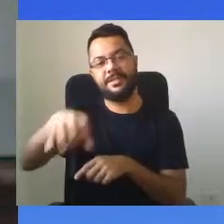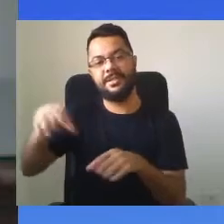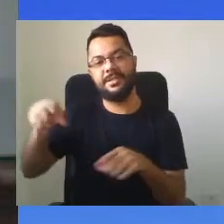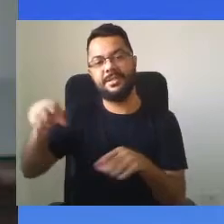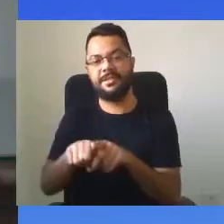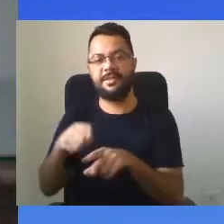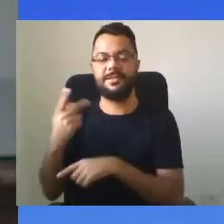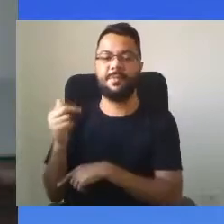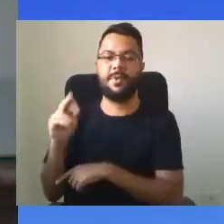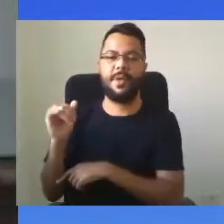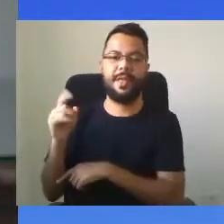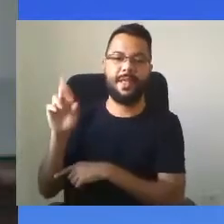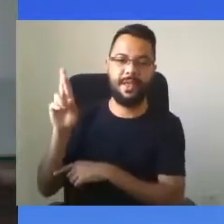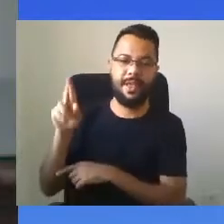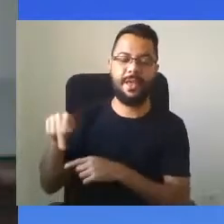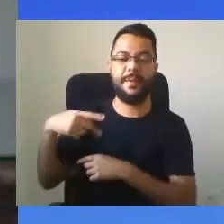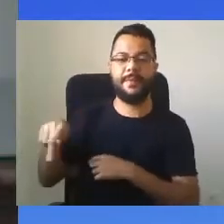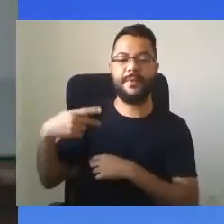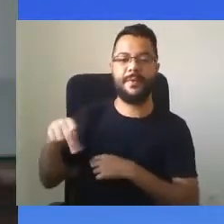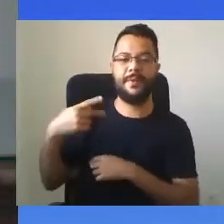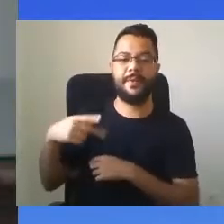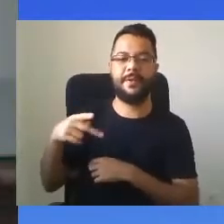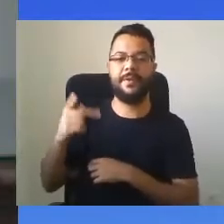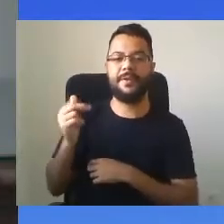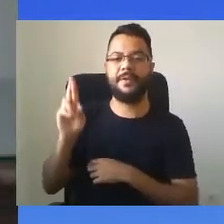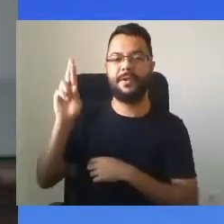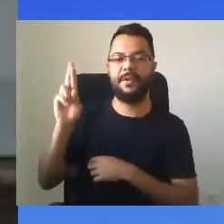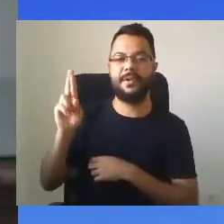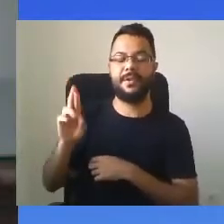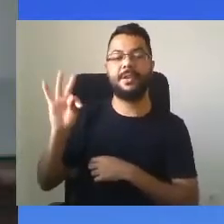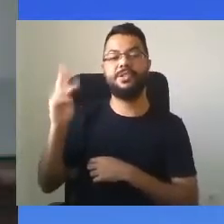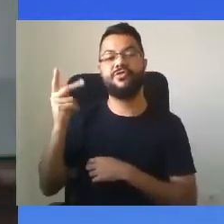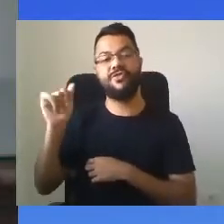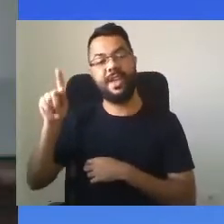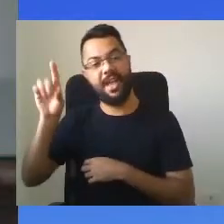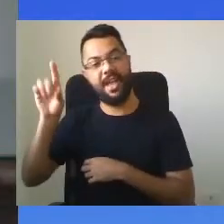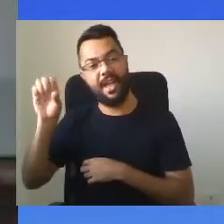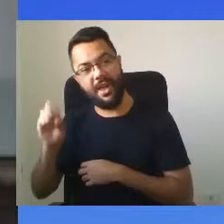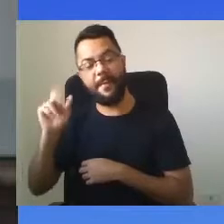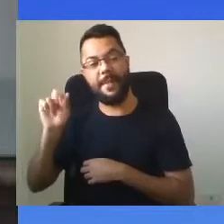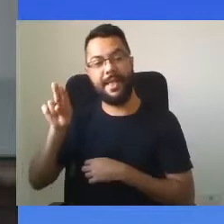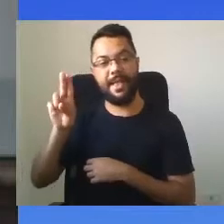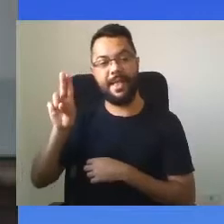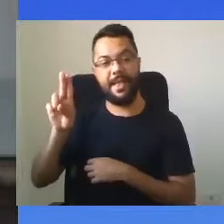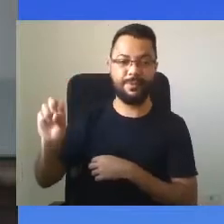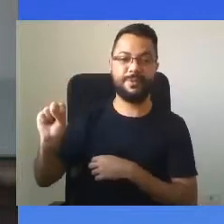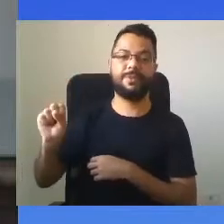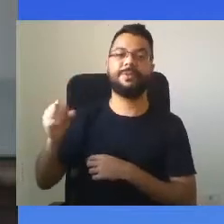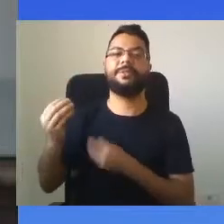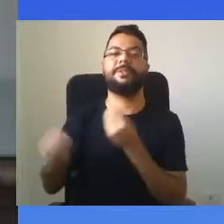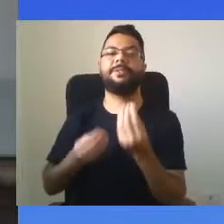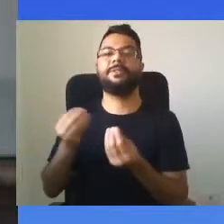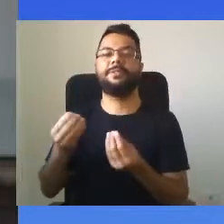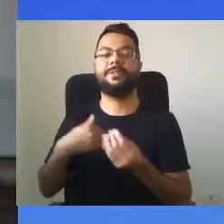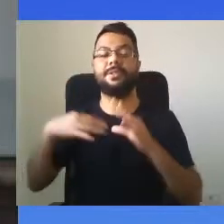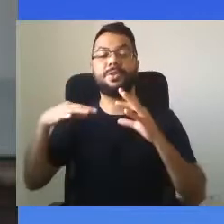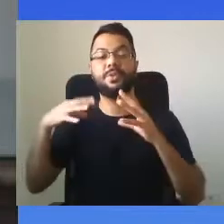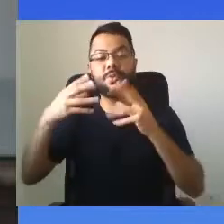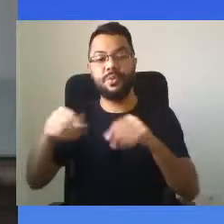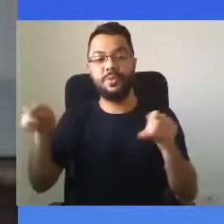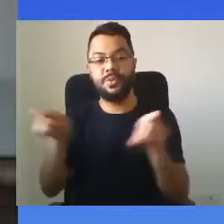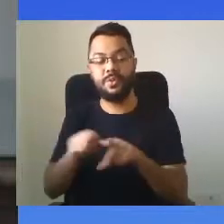preferido, o professor, o doutor Tiago Breus, a toda, o Erwin, também, ao